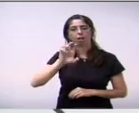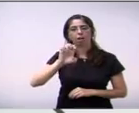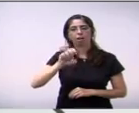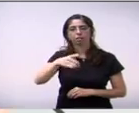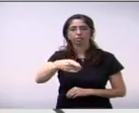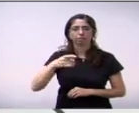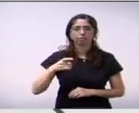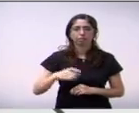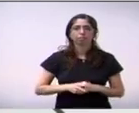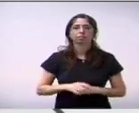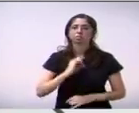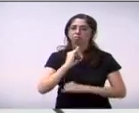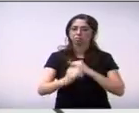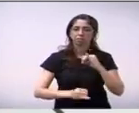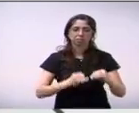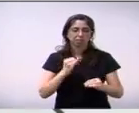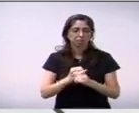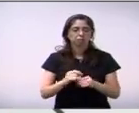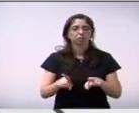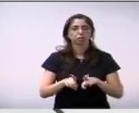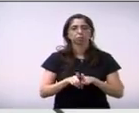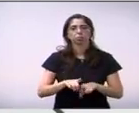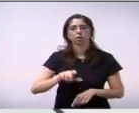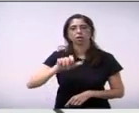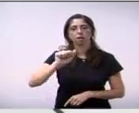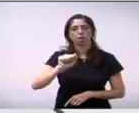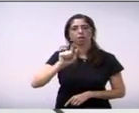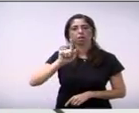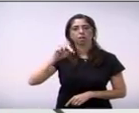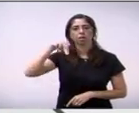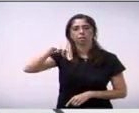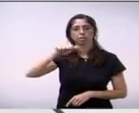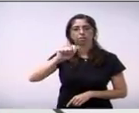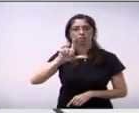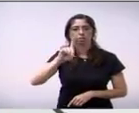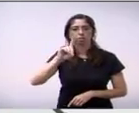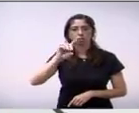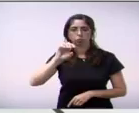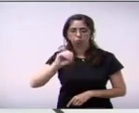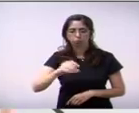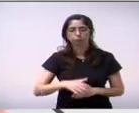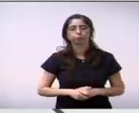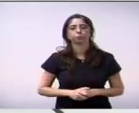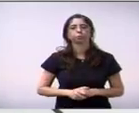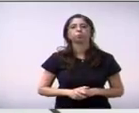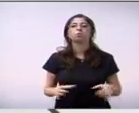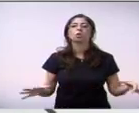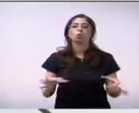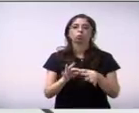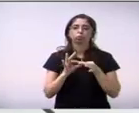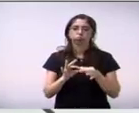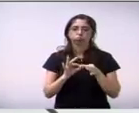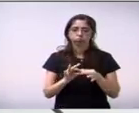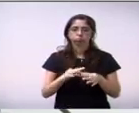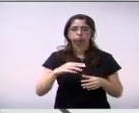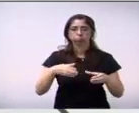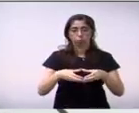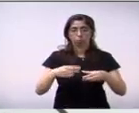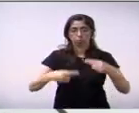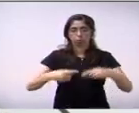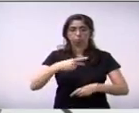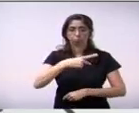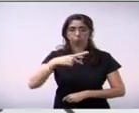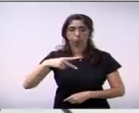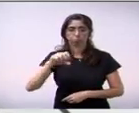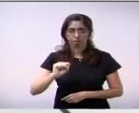também que está pela internet o Agnaldo Capita parceiro aí do PPS e lembrar que juntos